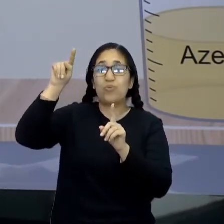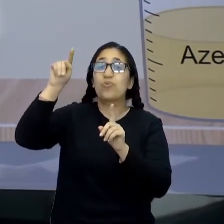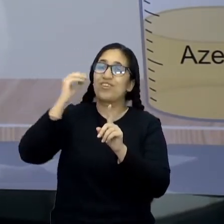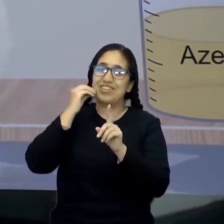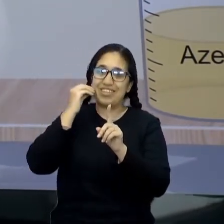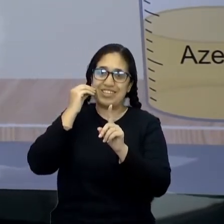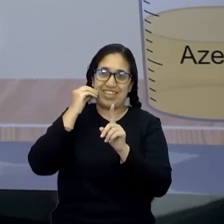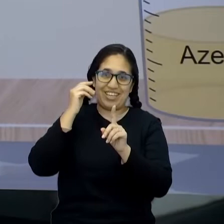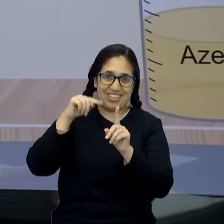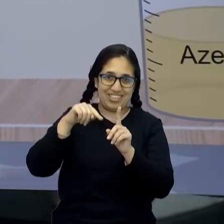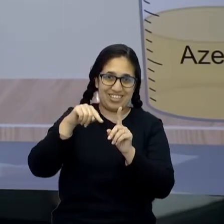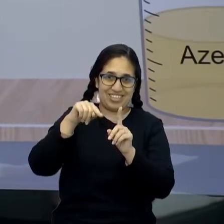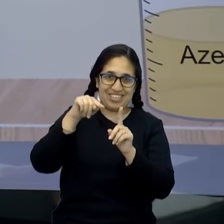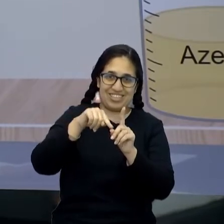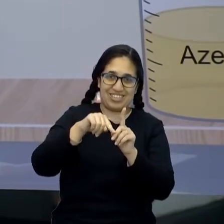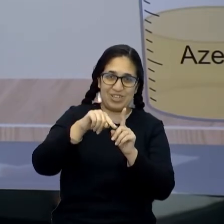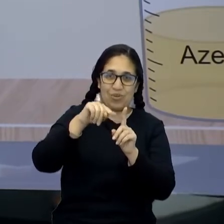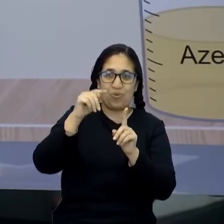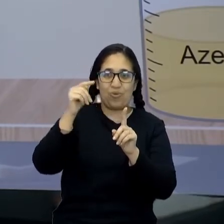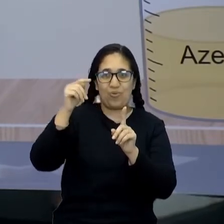vou tentar. Opa.